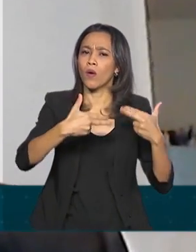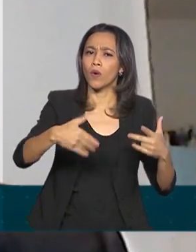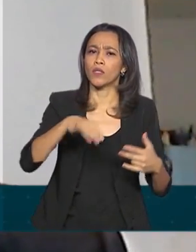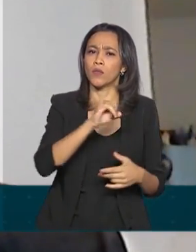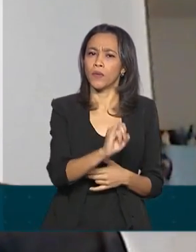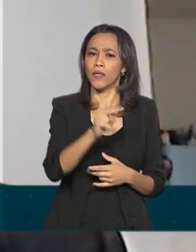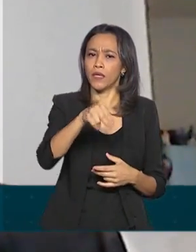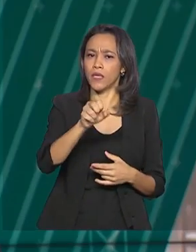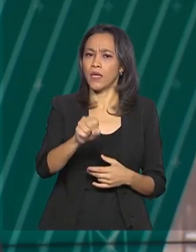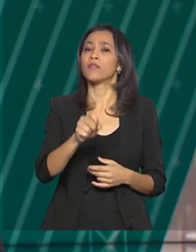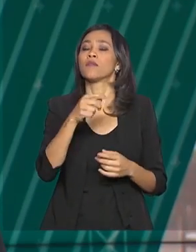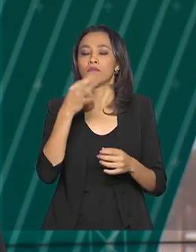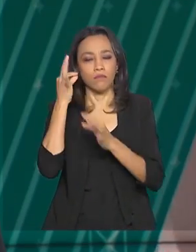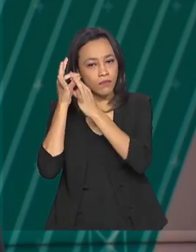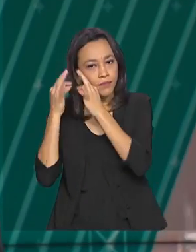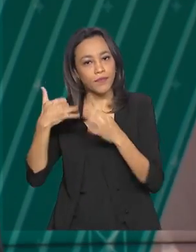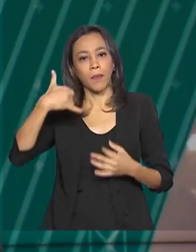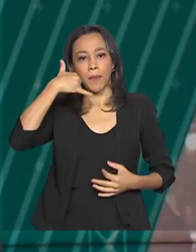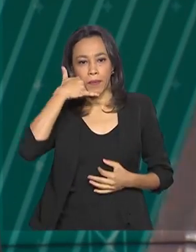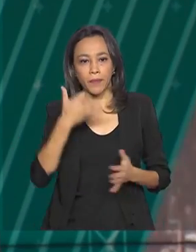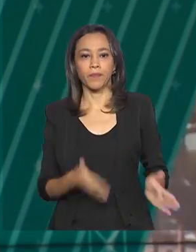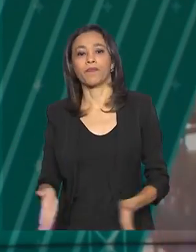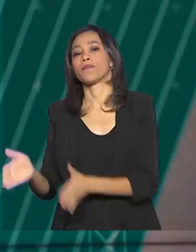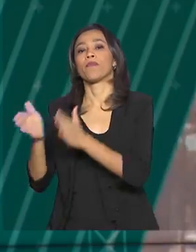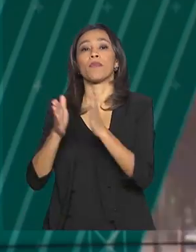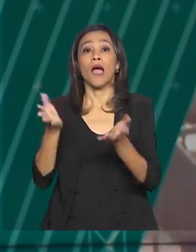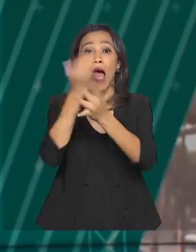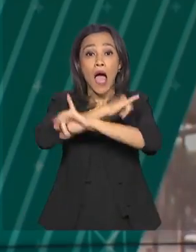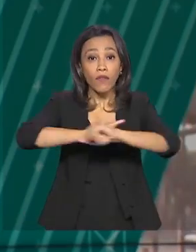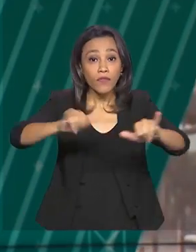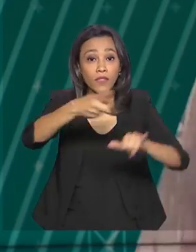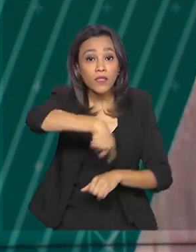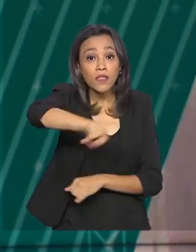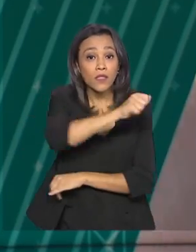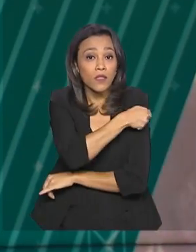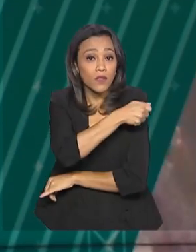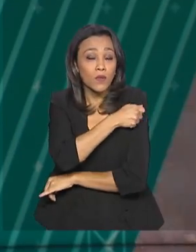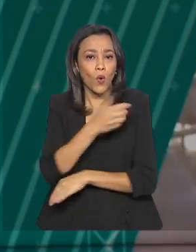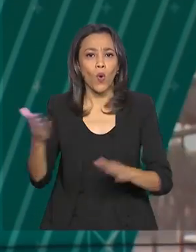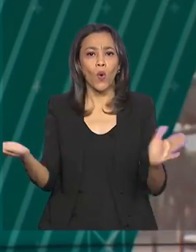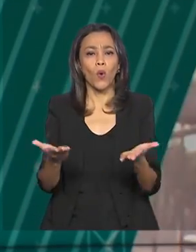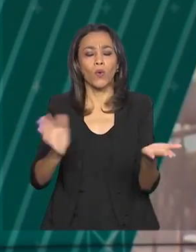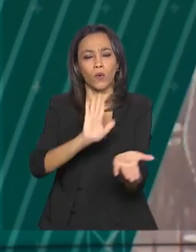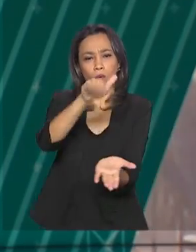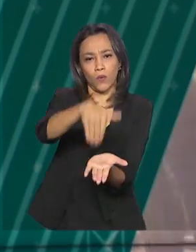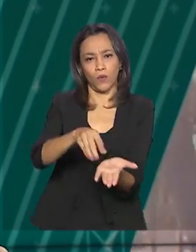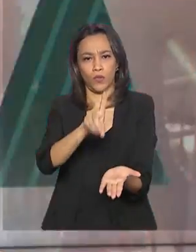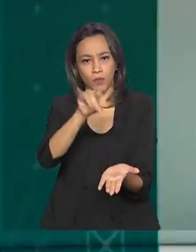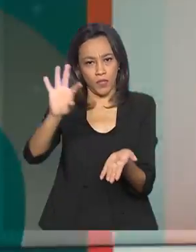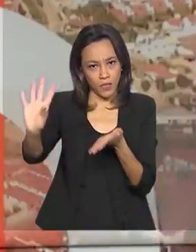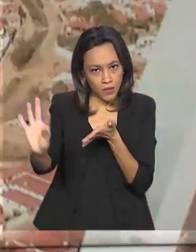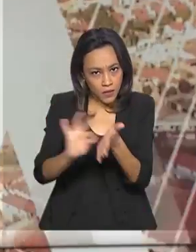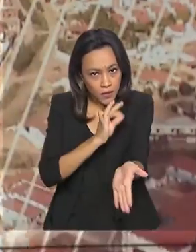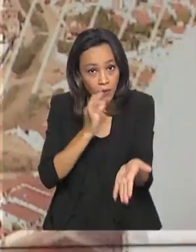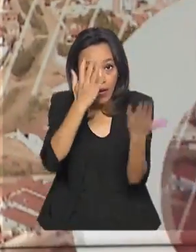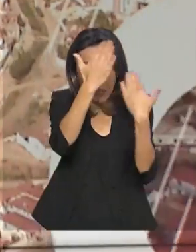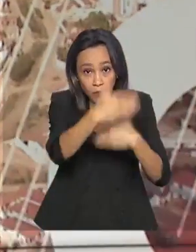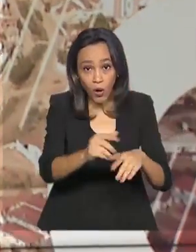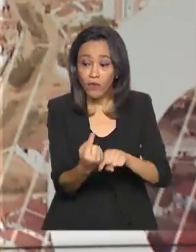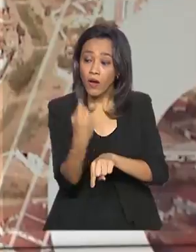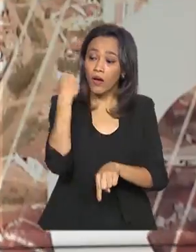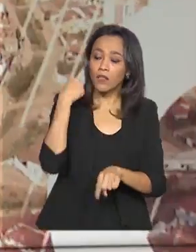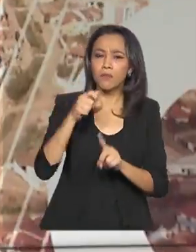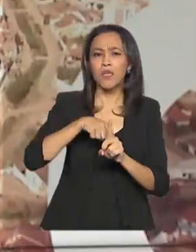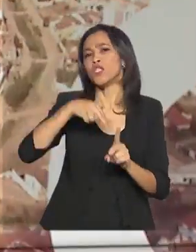pelos canais remotos. E um aviso agora aos estudantes. Hoje é o último dia de inscrição para o Enem. As provas estavam marcadas